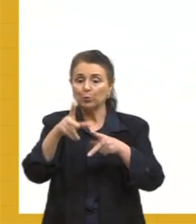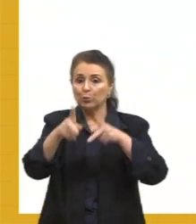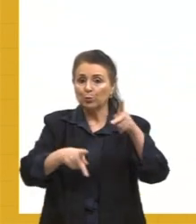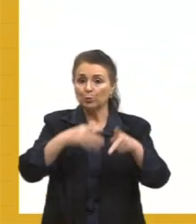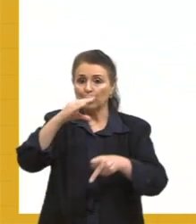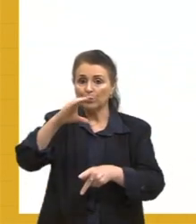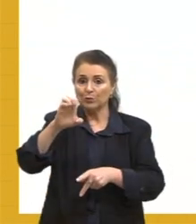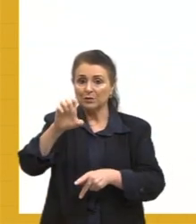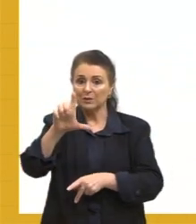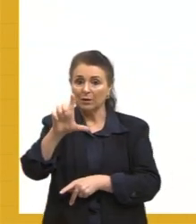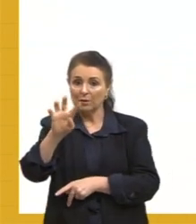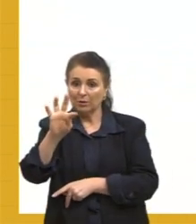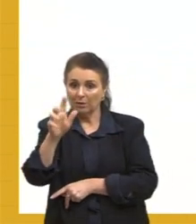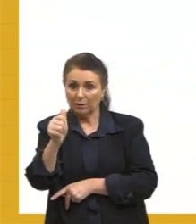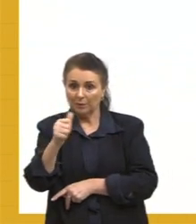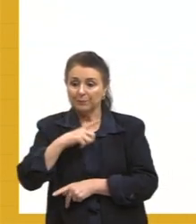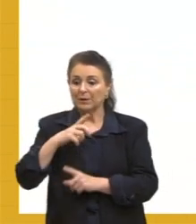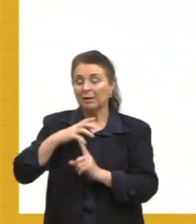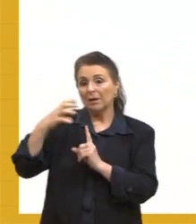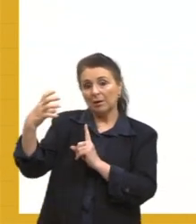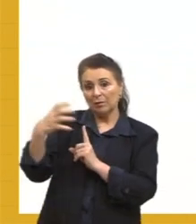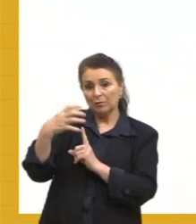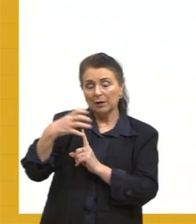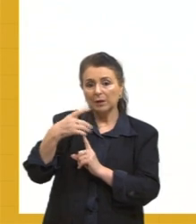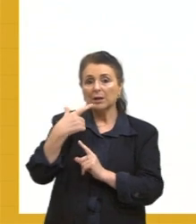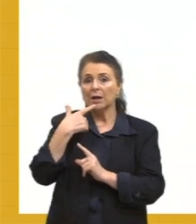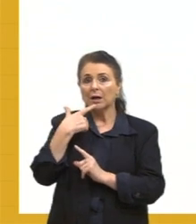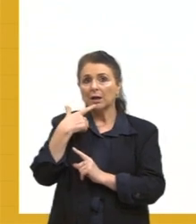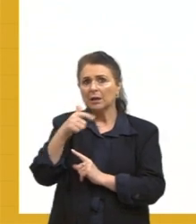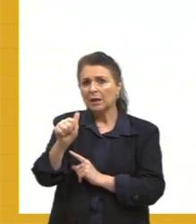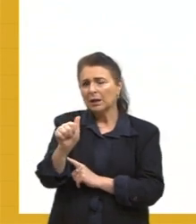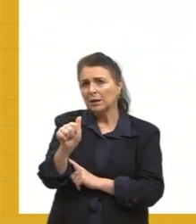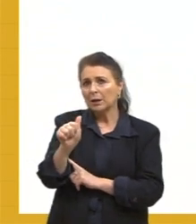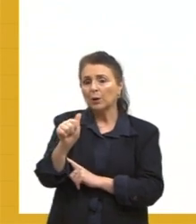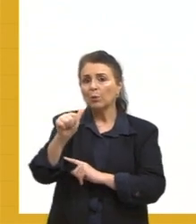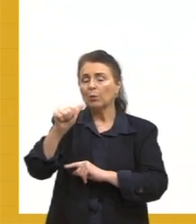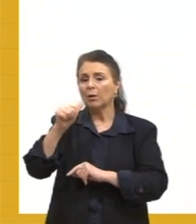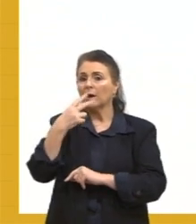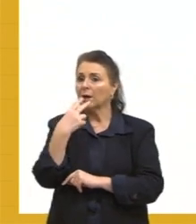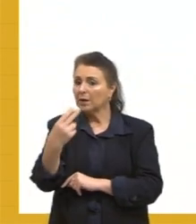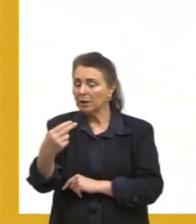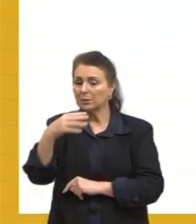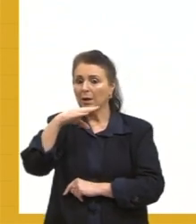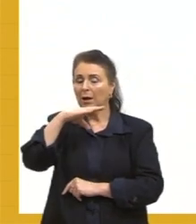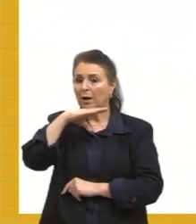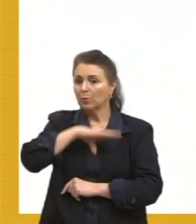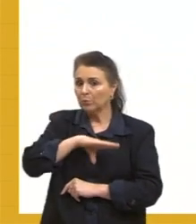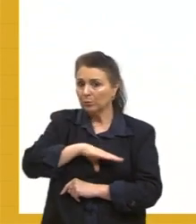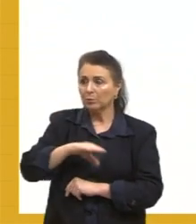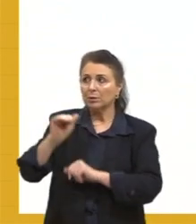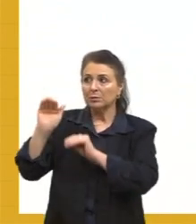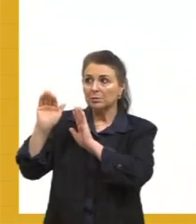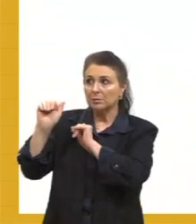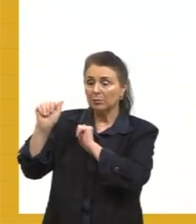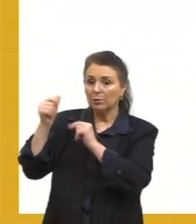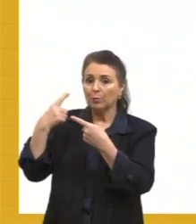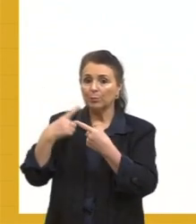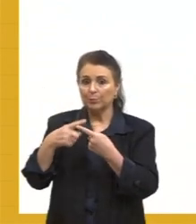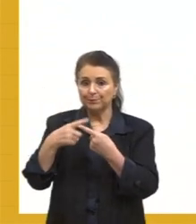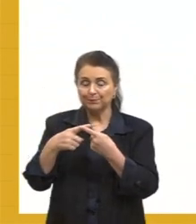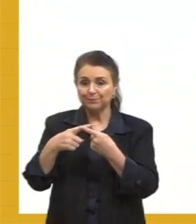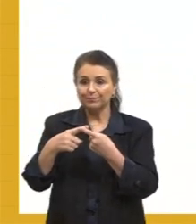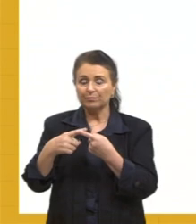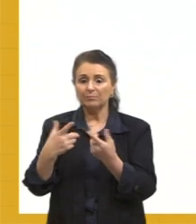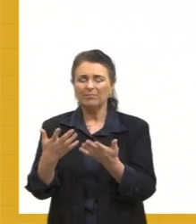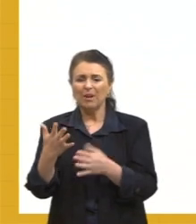influência na língua inglesa, na língua portuguesa, na língua espanhola, porque, na realidade, acontece